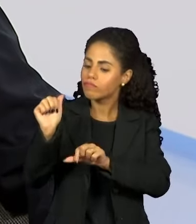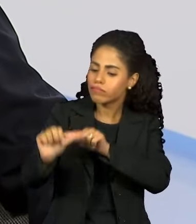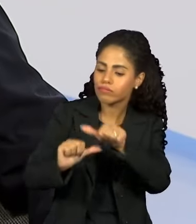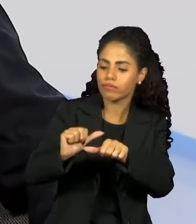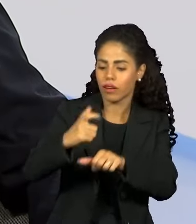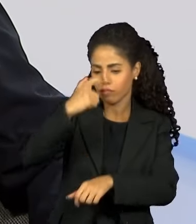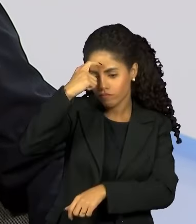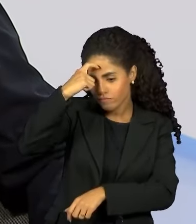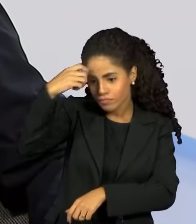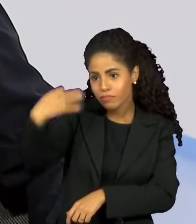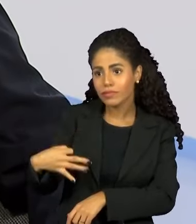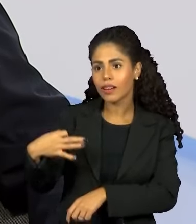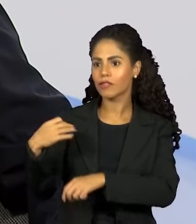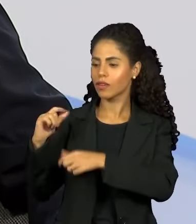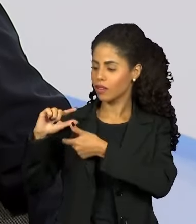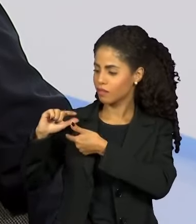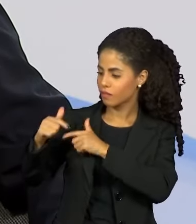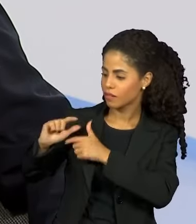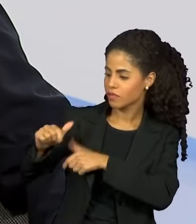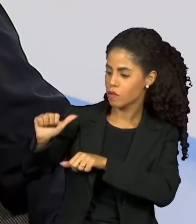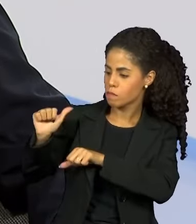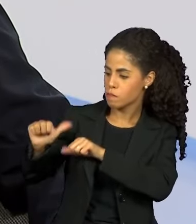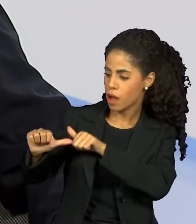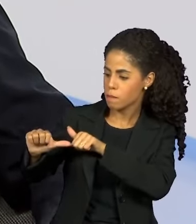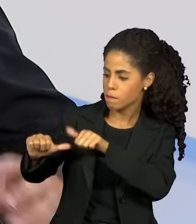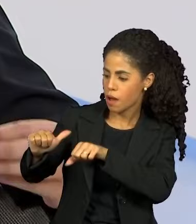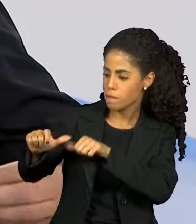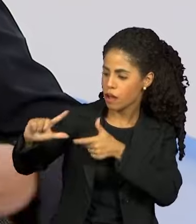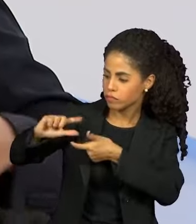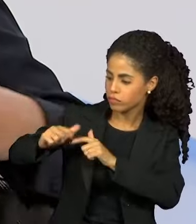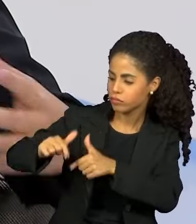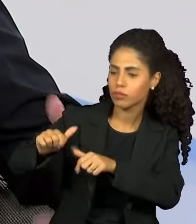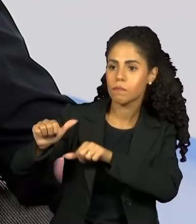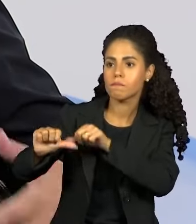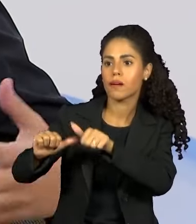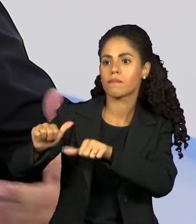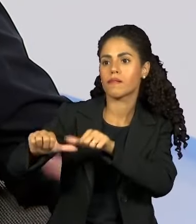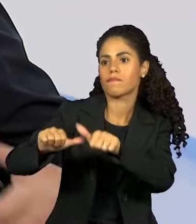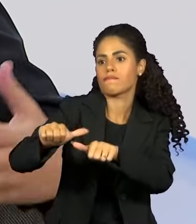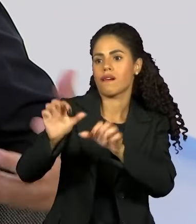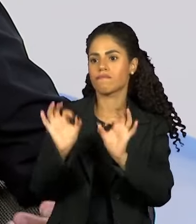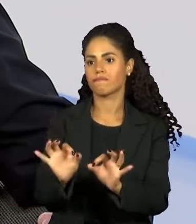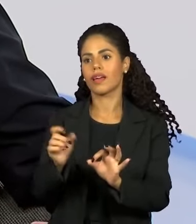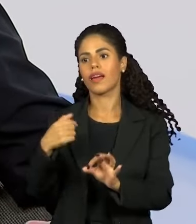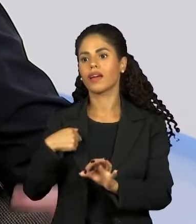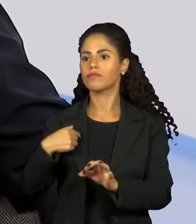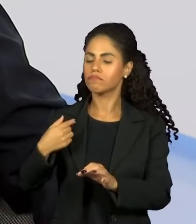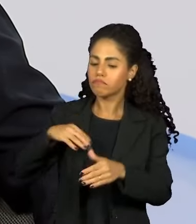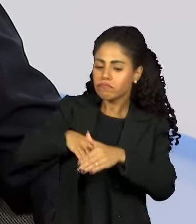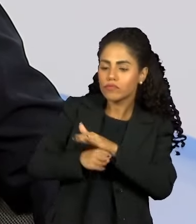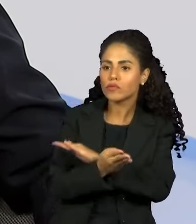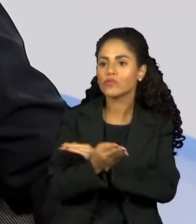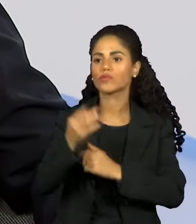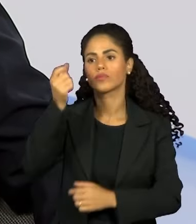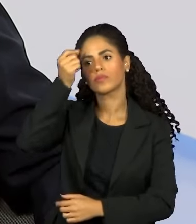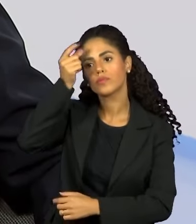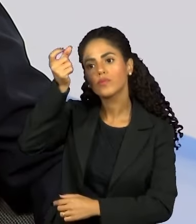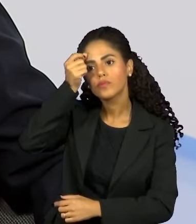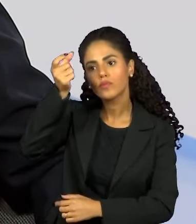tradição. Isso envolve também uma invenção, recriação de hábitos da cultura